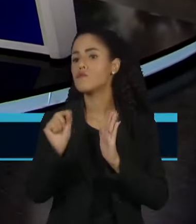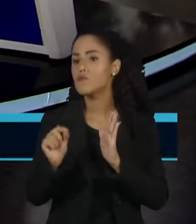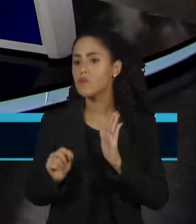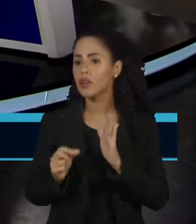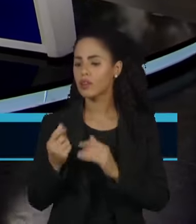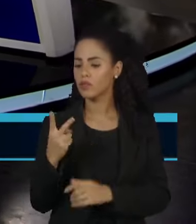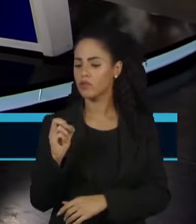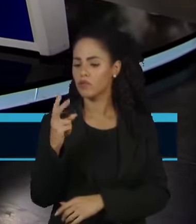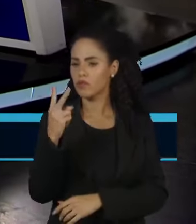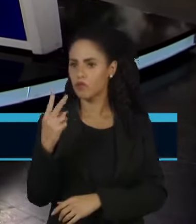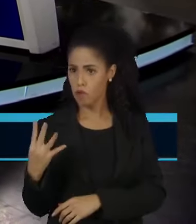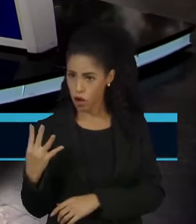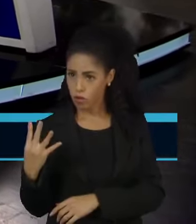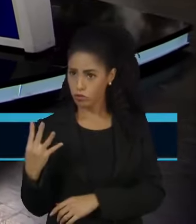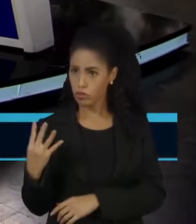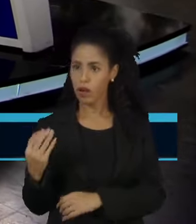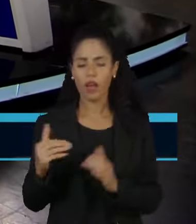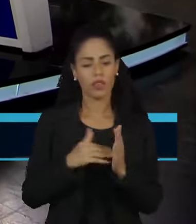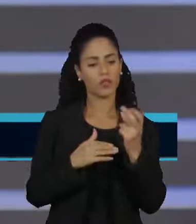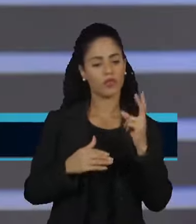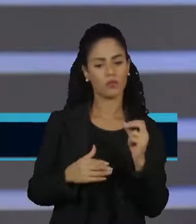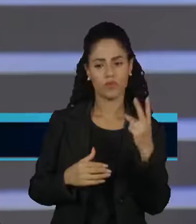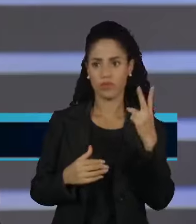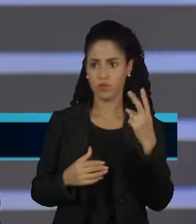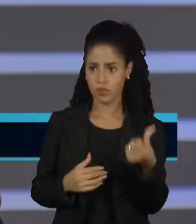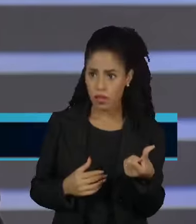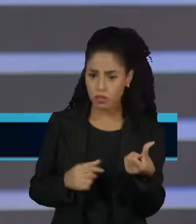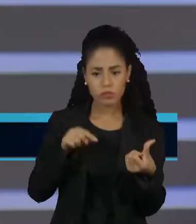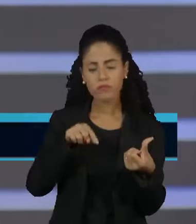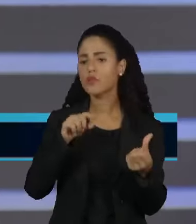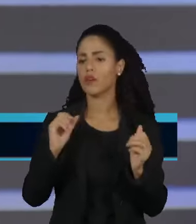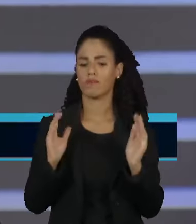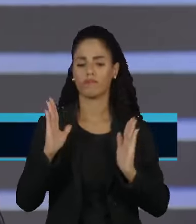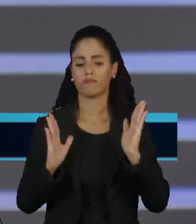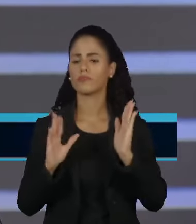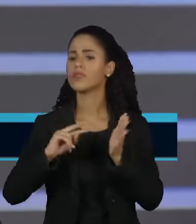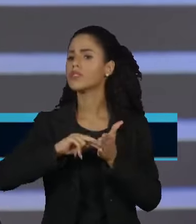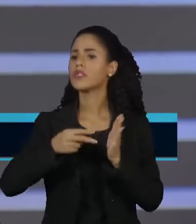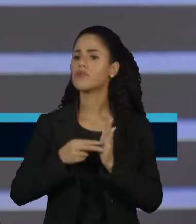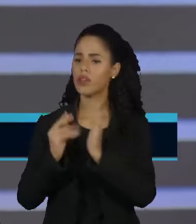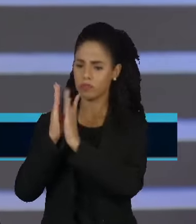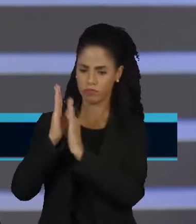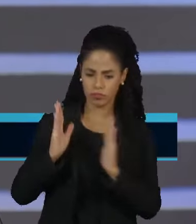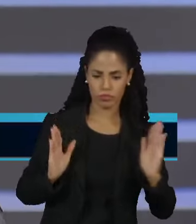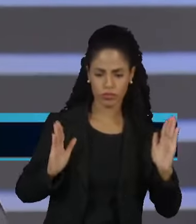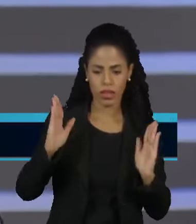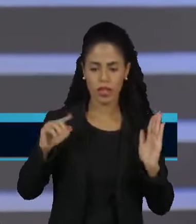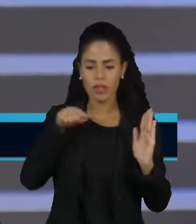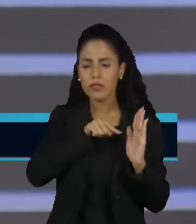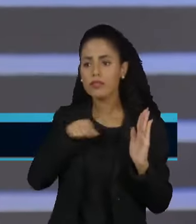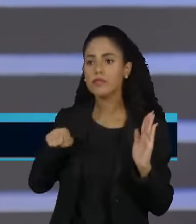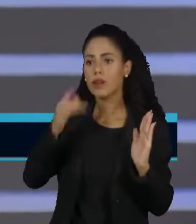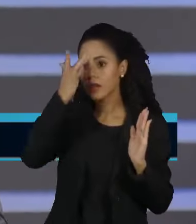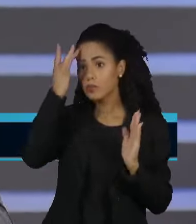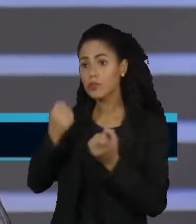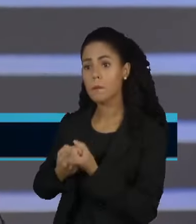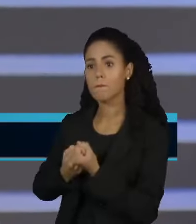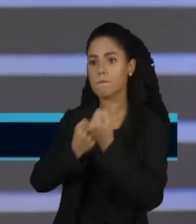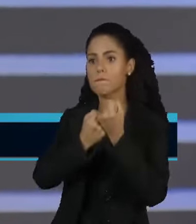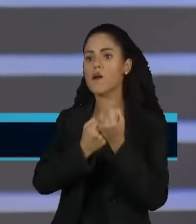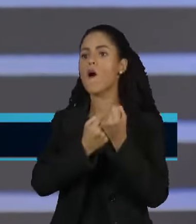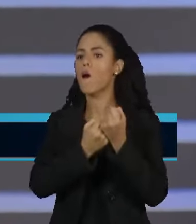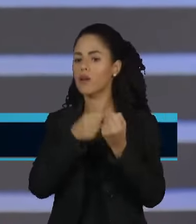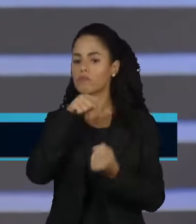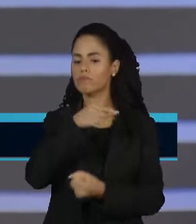2024 e para as eleições de 2026, isso pode significar que os apoiadores do governo, as pessoas da